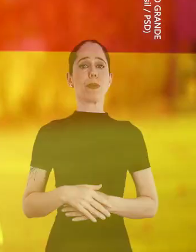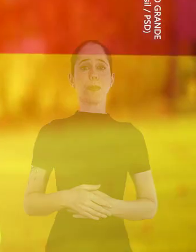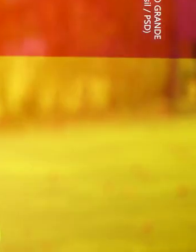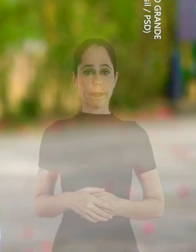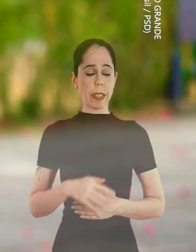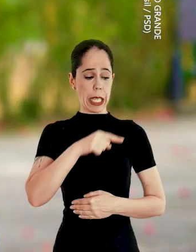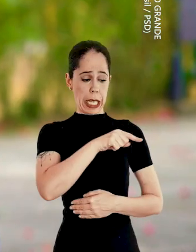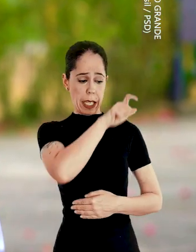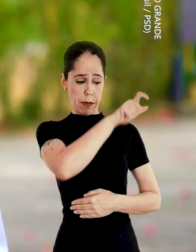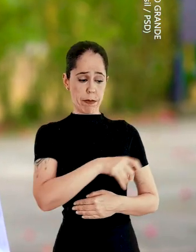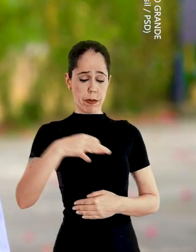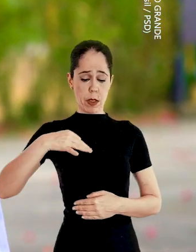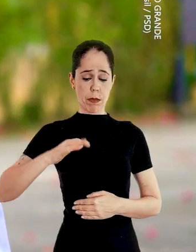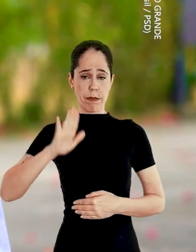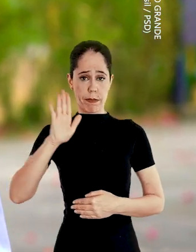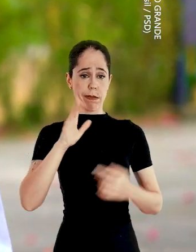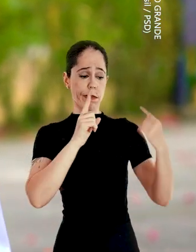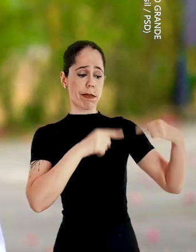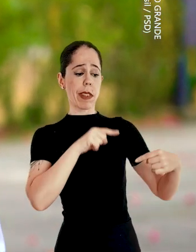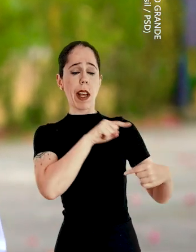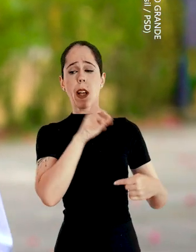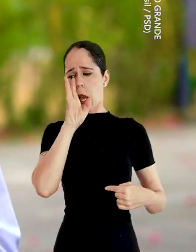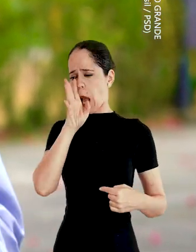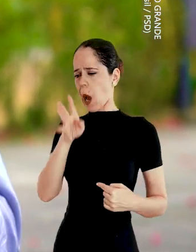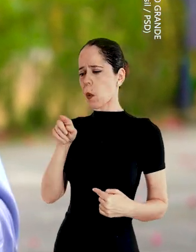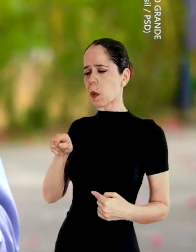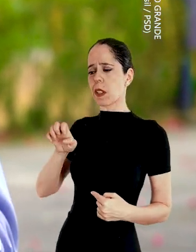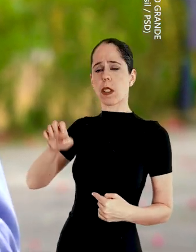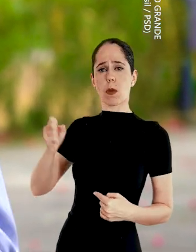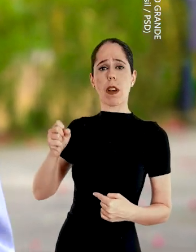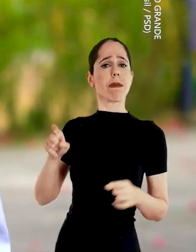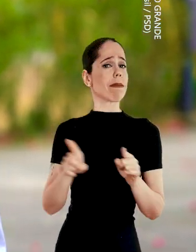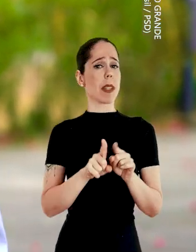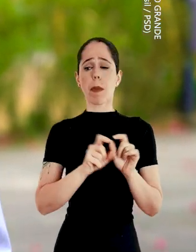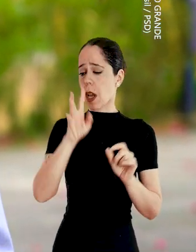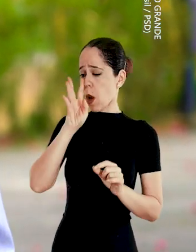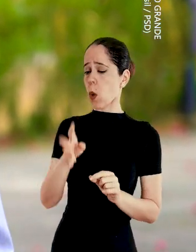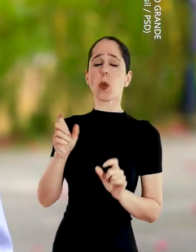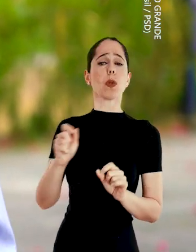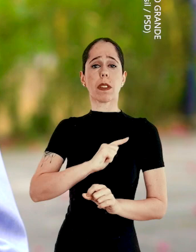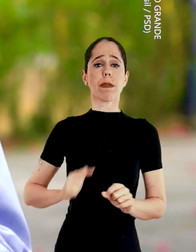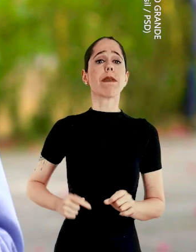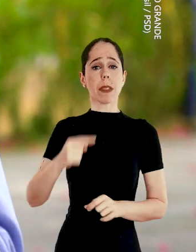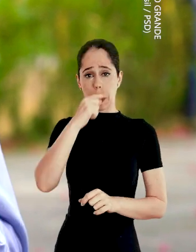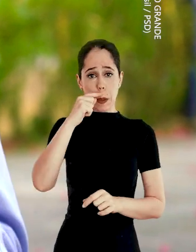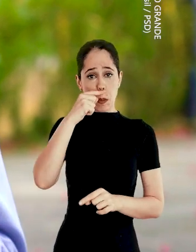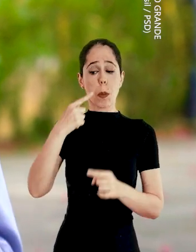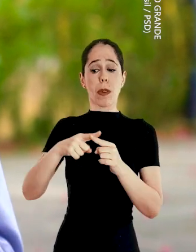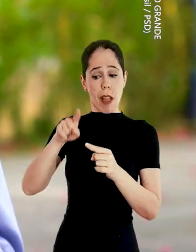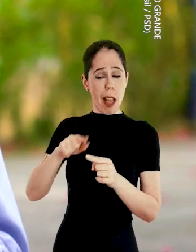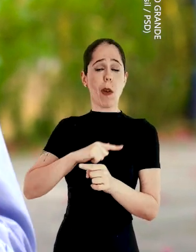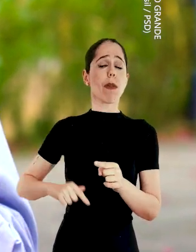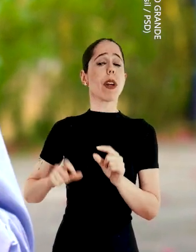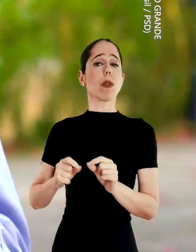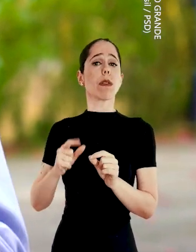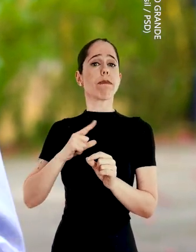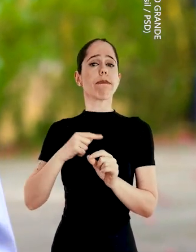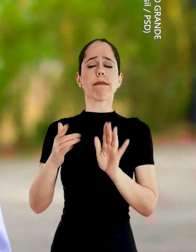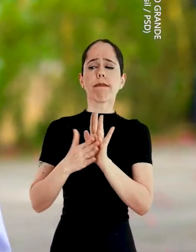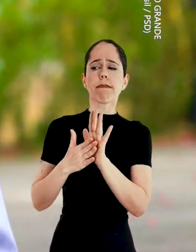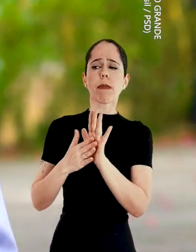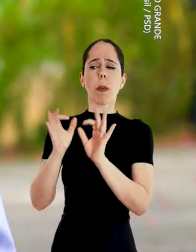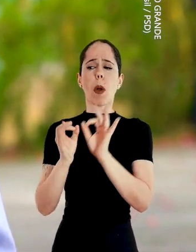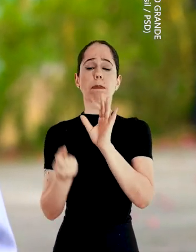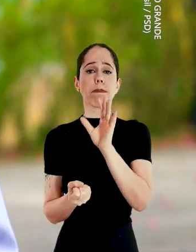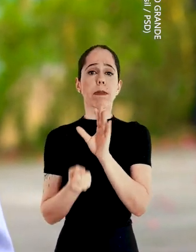Quando nosso adversário ataca o Eduardo Ataca também o governo Sartori Que foi o embrião desse novo